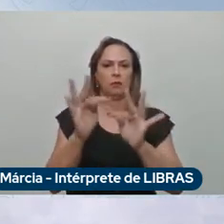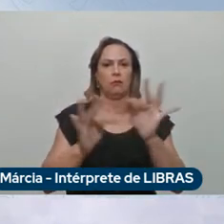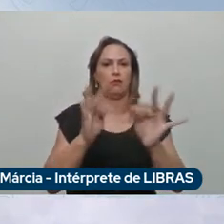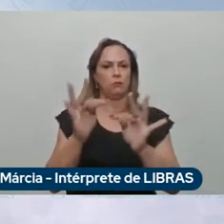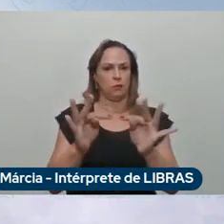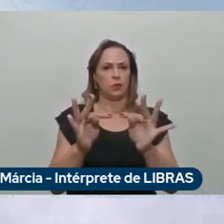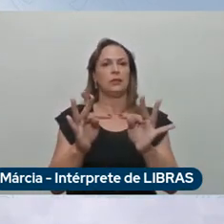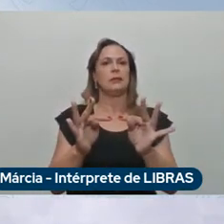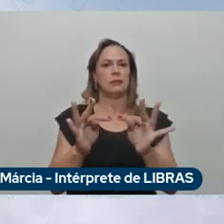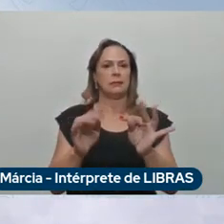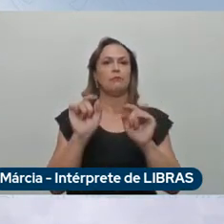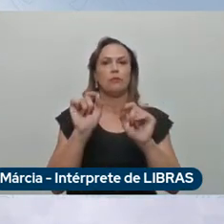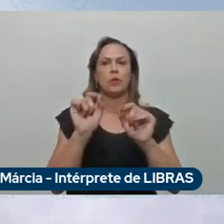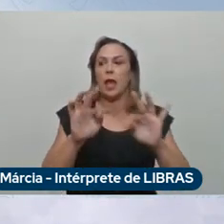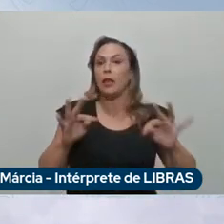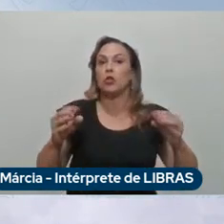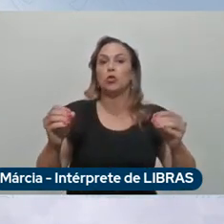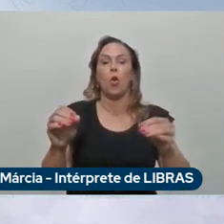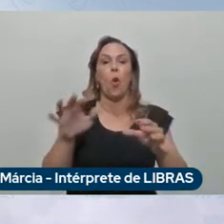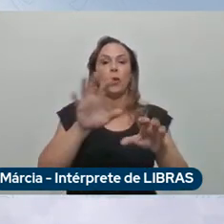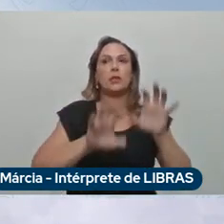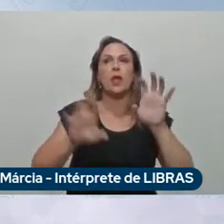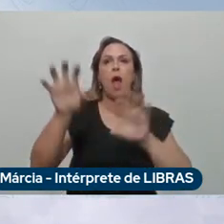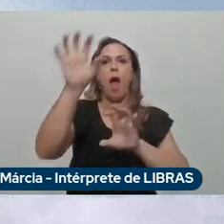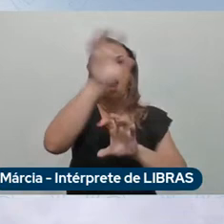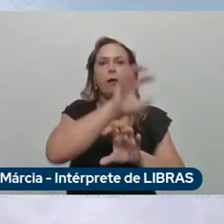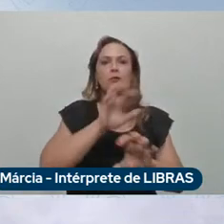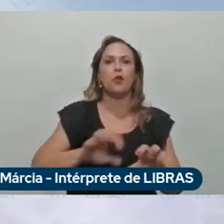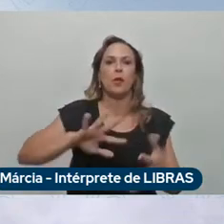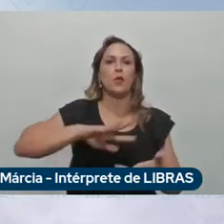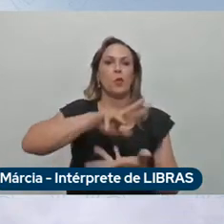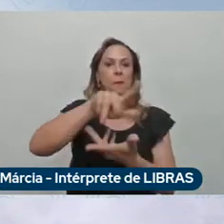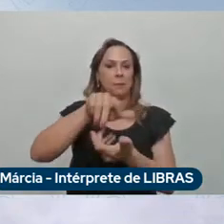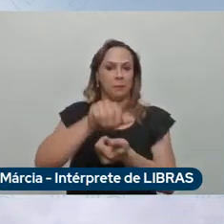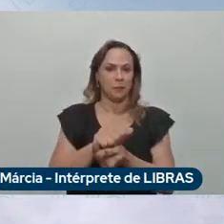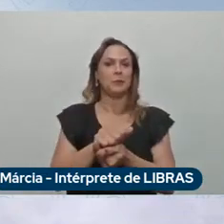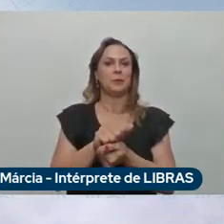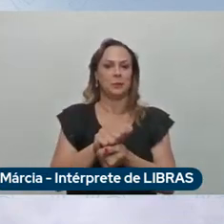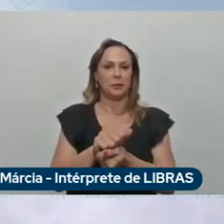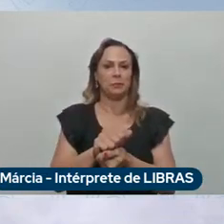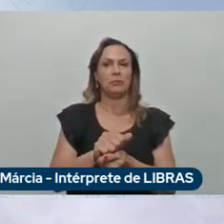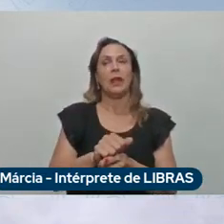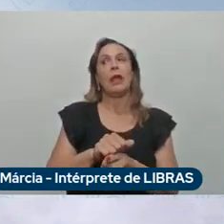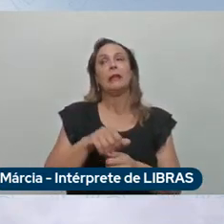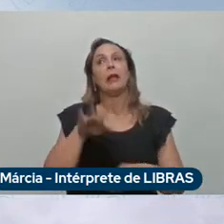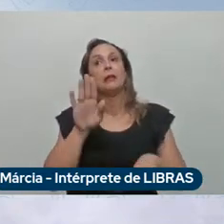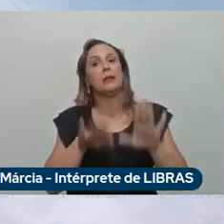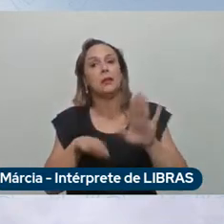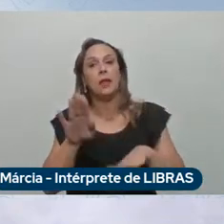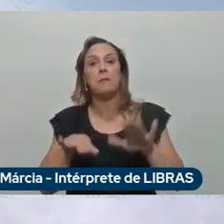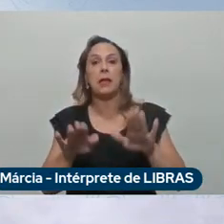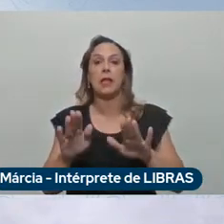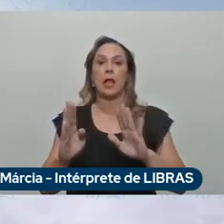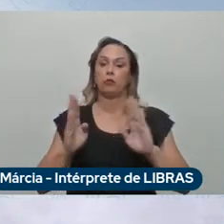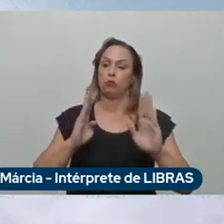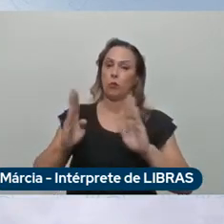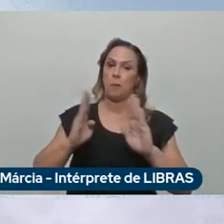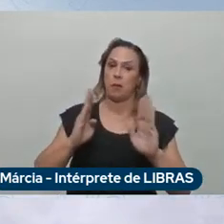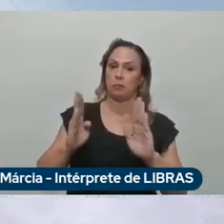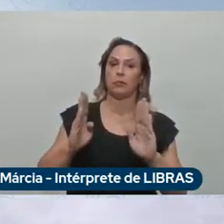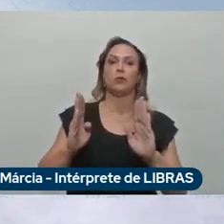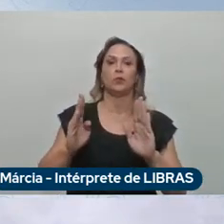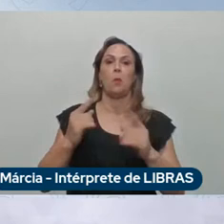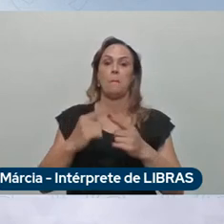transversalmente a todas as regiões globais depois dependendo do timing do tempo com que o mercado evoluirá